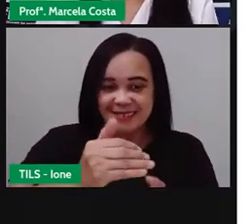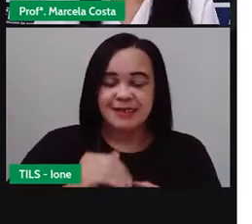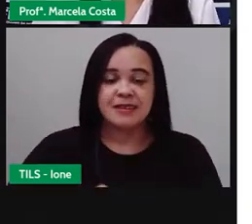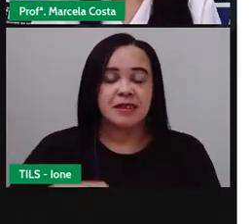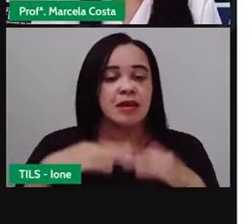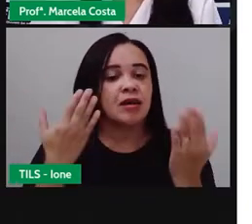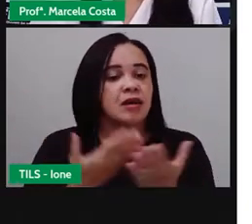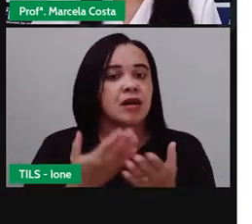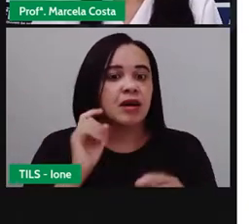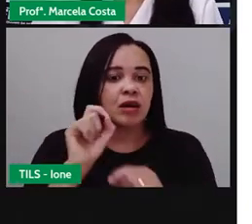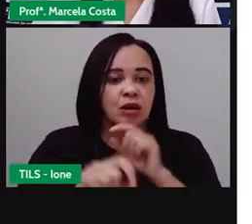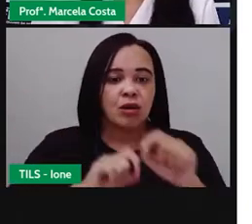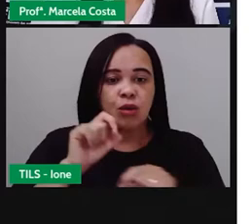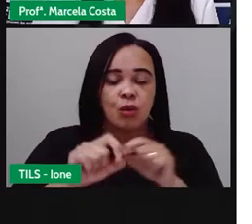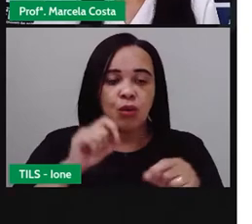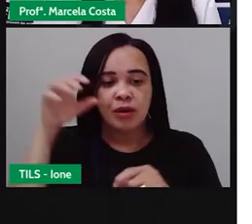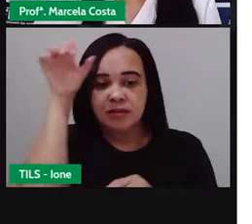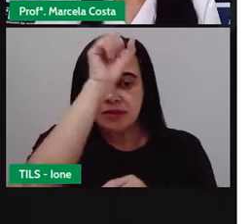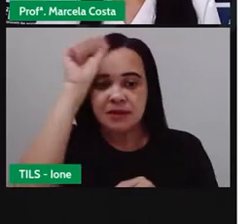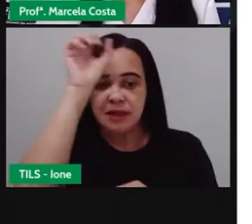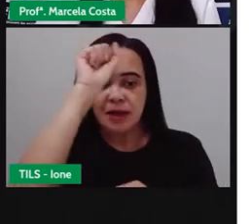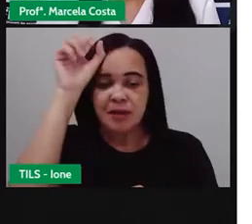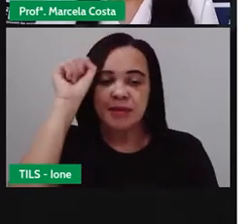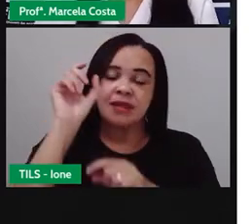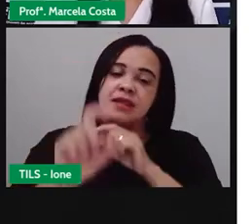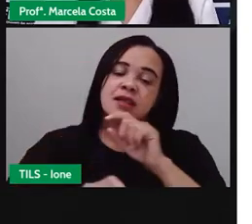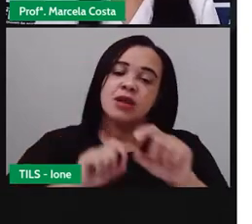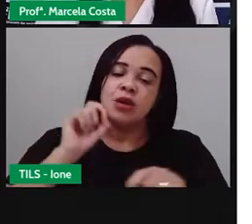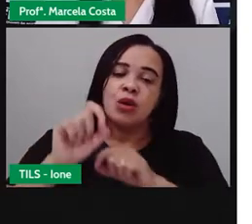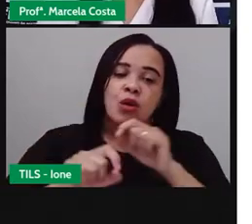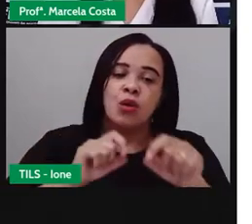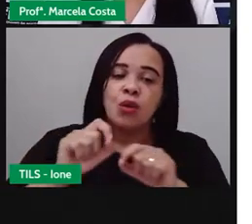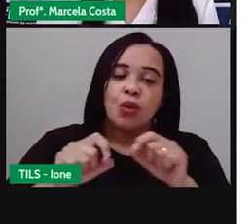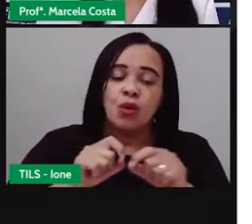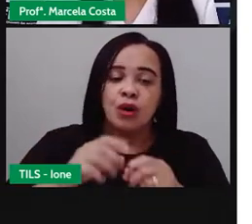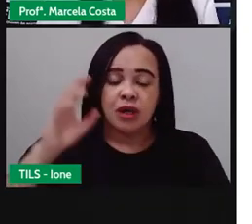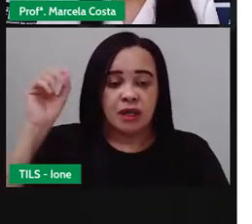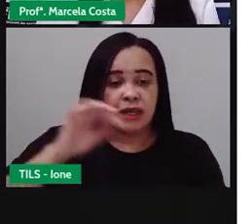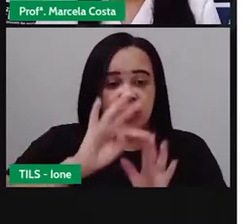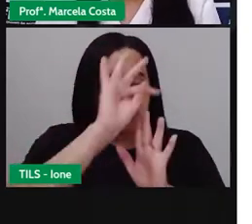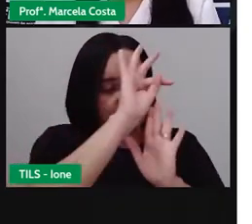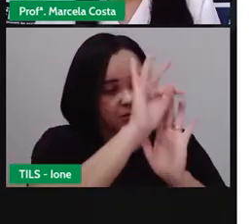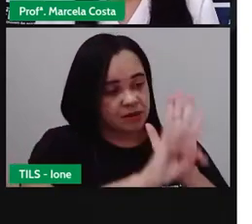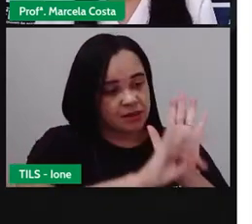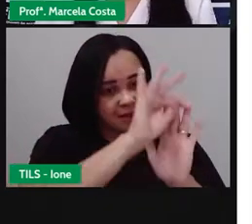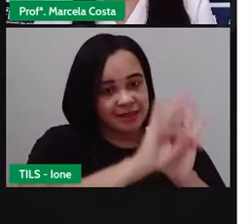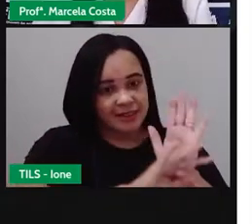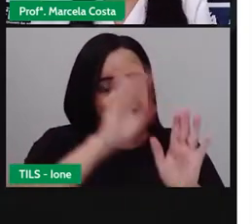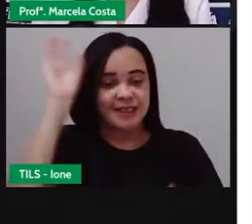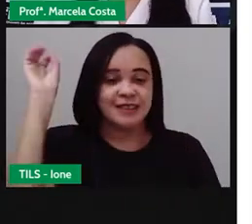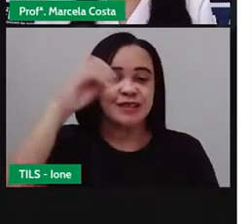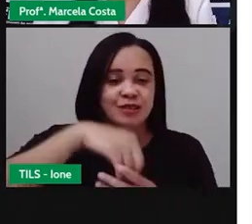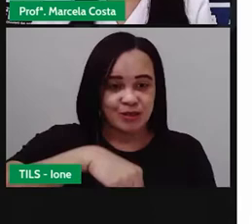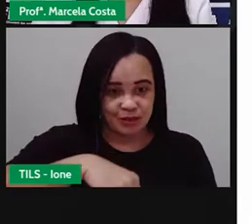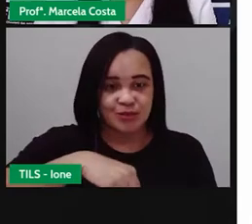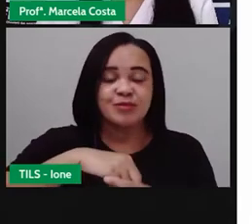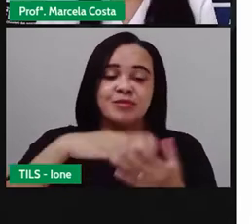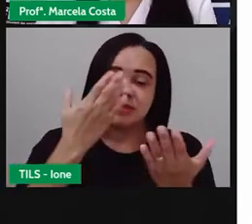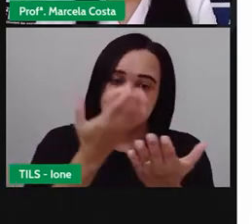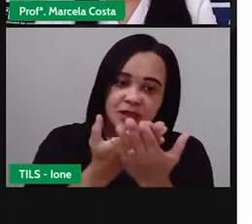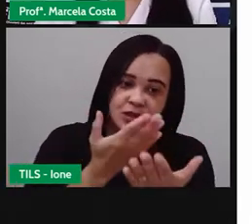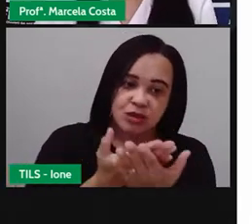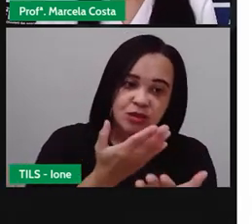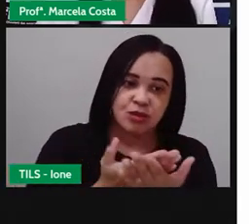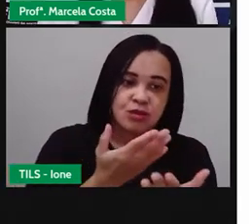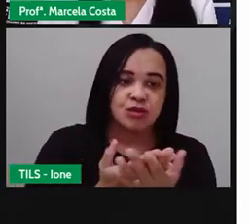você vai aprender a identificar a função social dos textos que estão no cotidiano, na escola, na